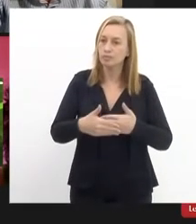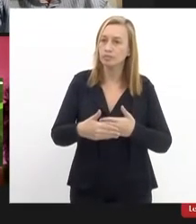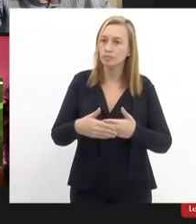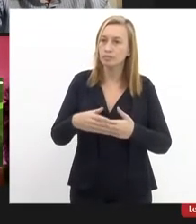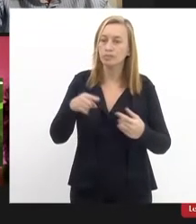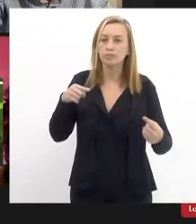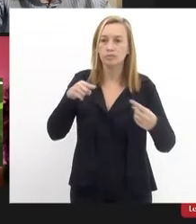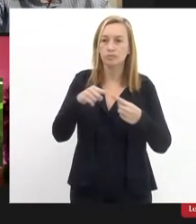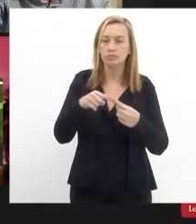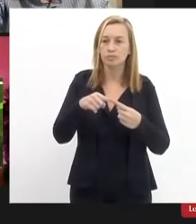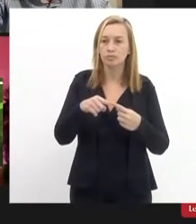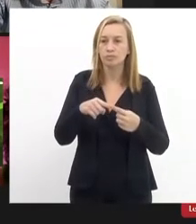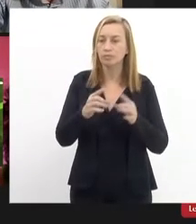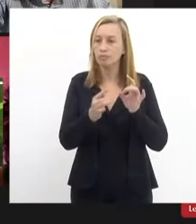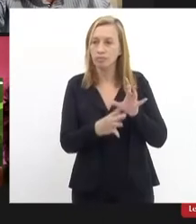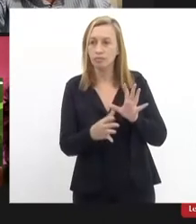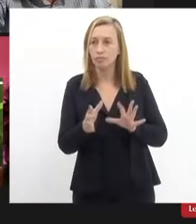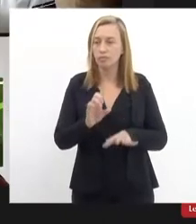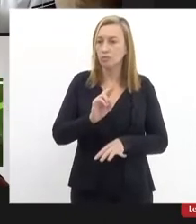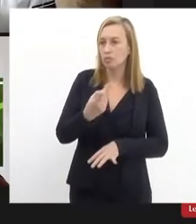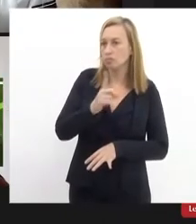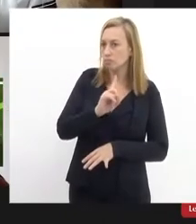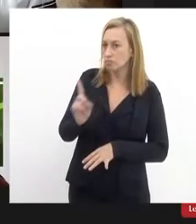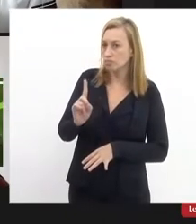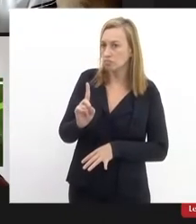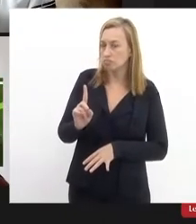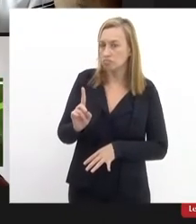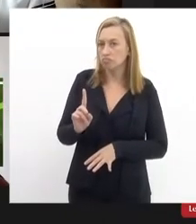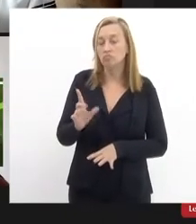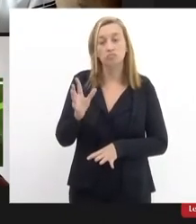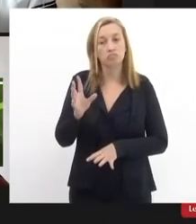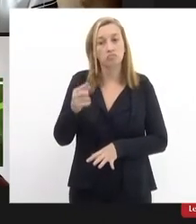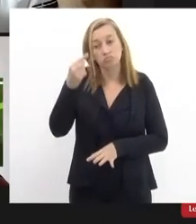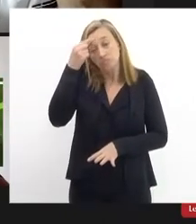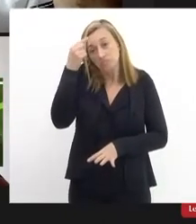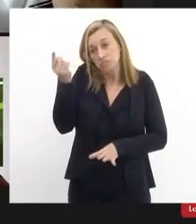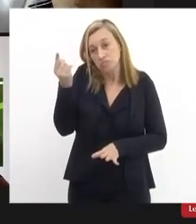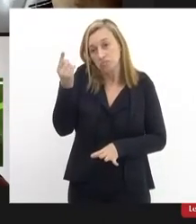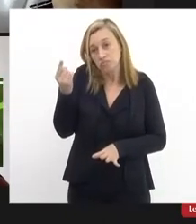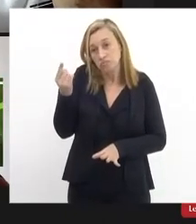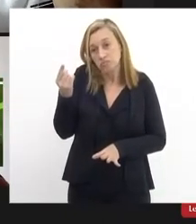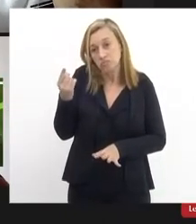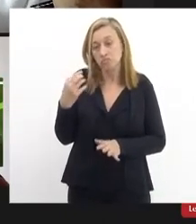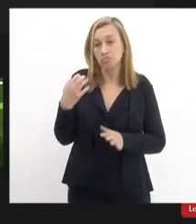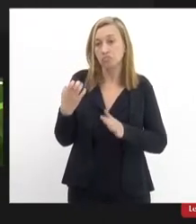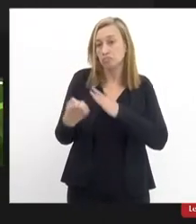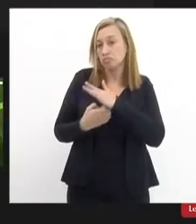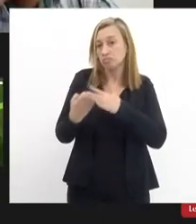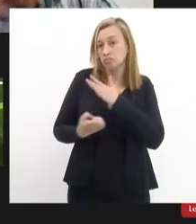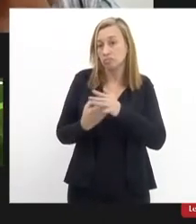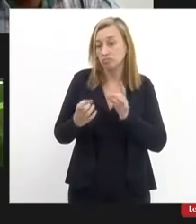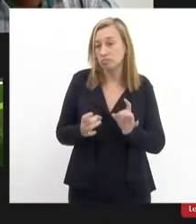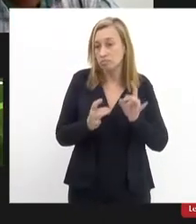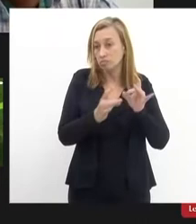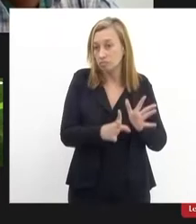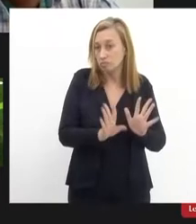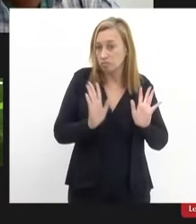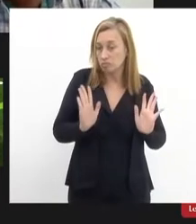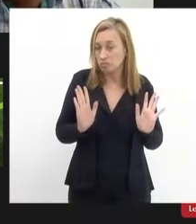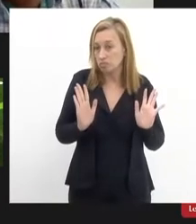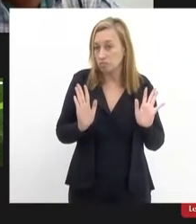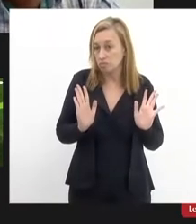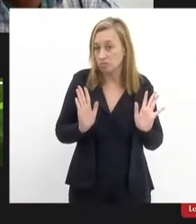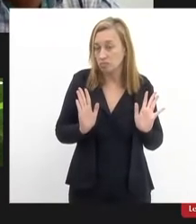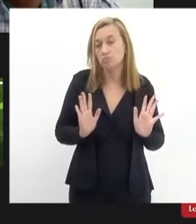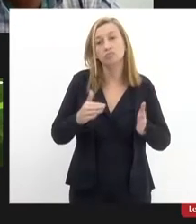de privatizar ou não eu para o senhor ter uma ideia eu sou fruto de uma empresa que foi privatizada lamentavelmente eu fui